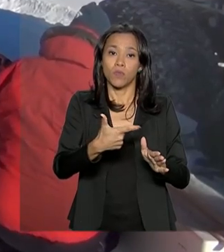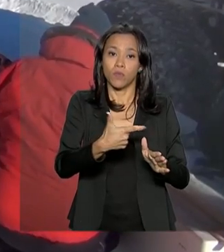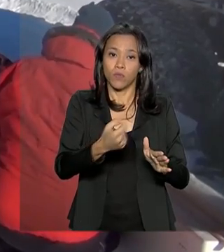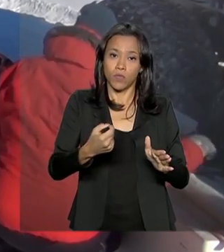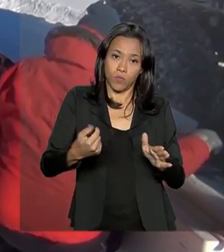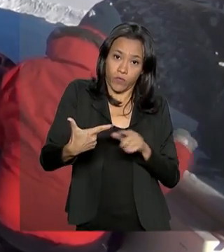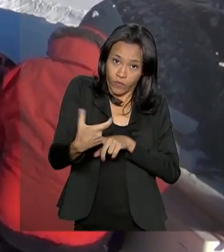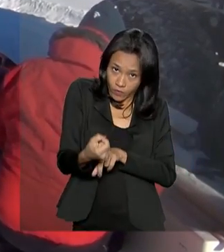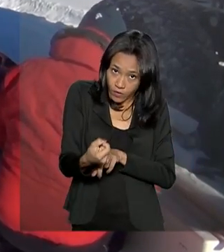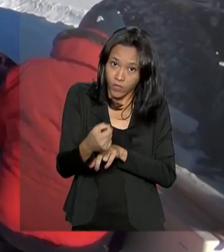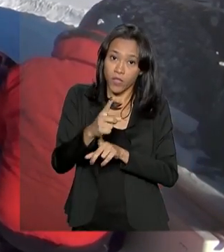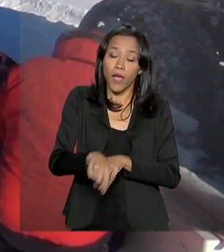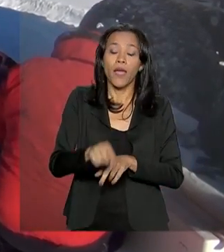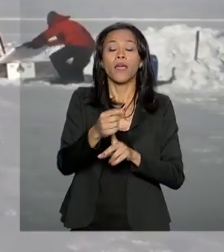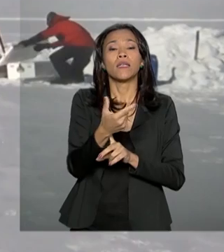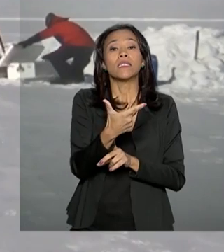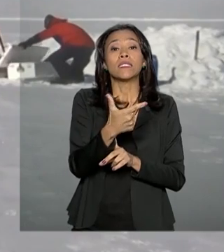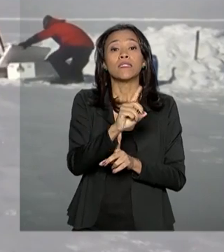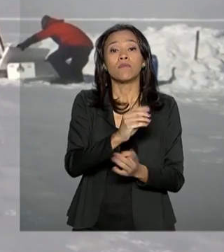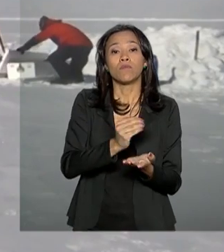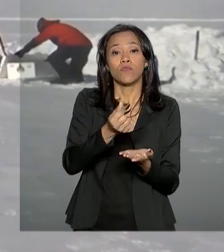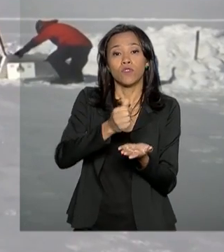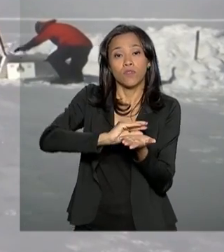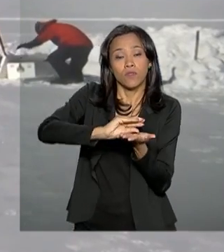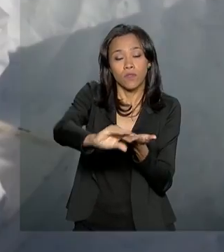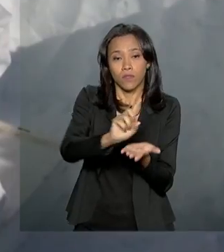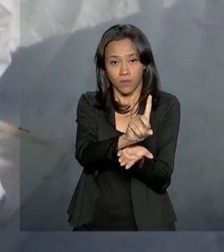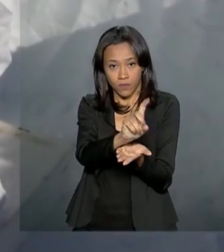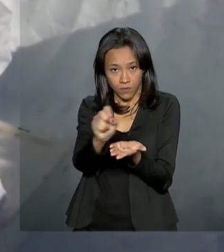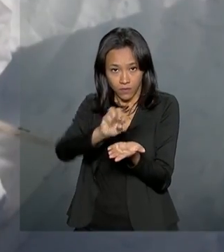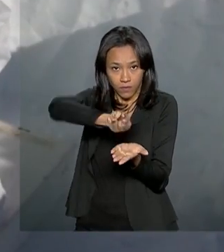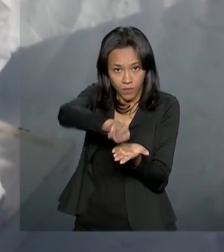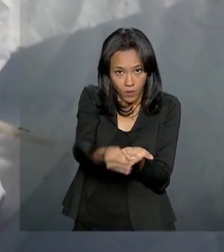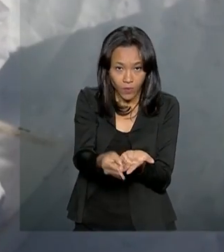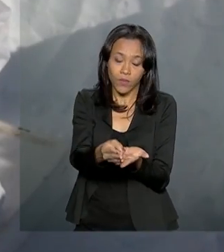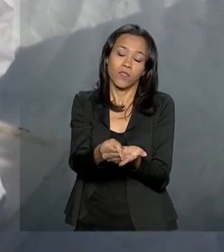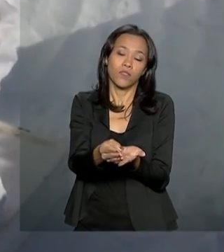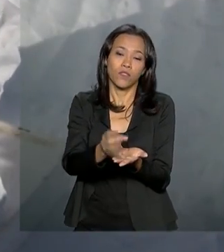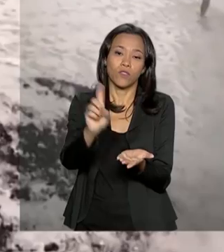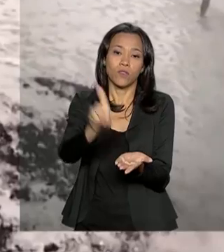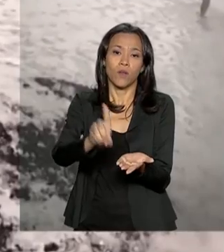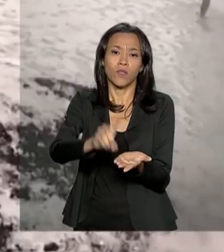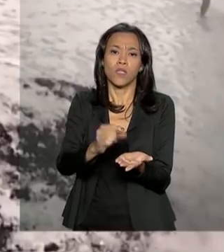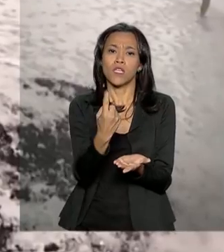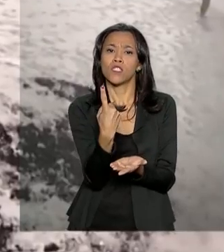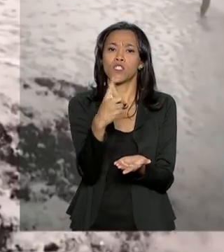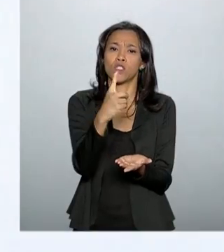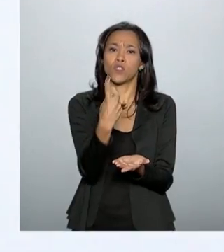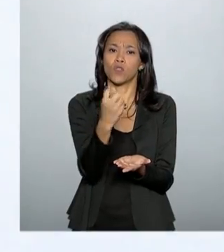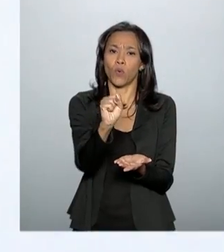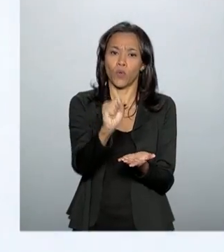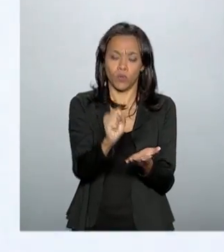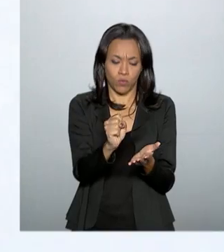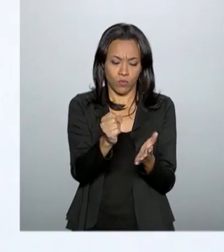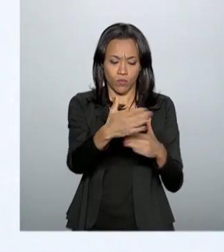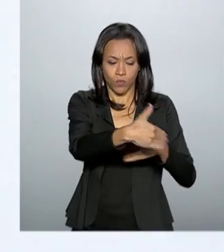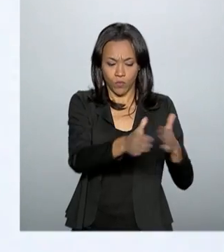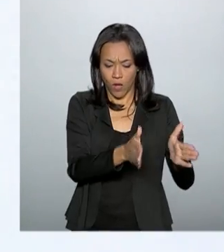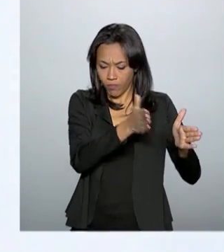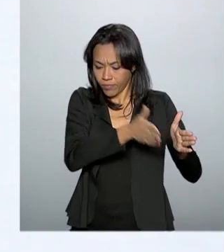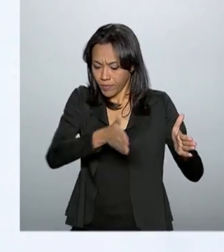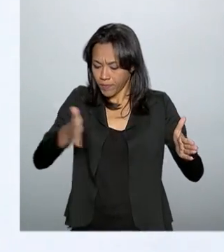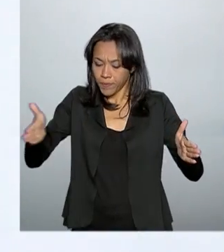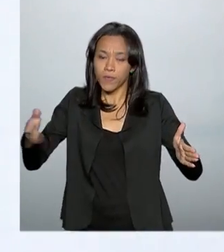de cerca de 100 milhões de dólares. Ela terá agora 18 laboratórios de pesquisa numa área de 4